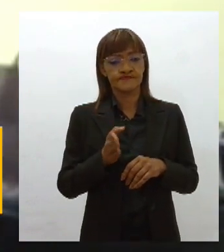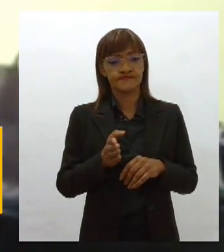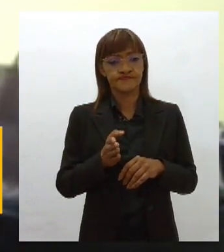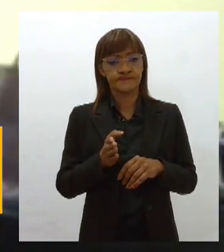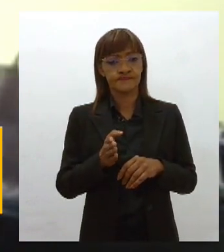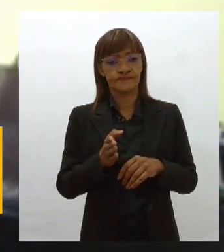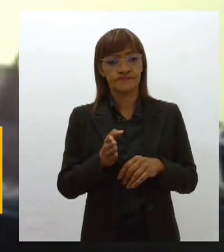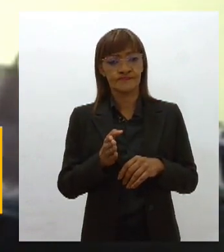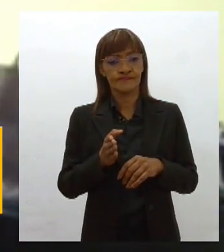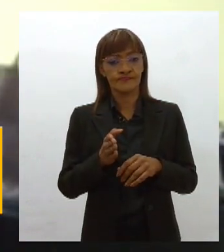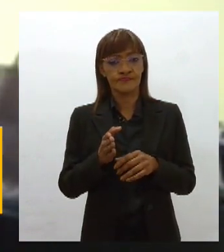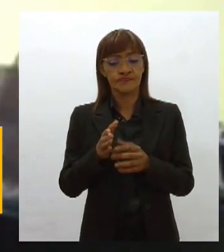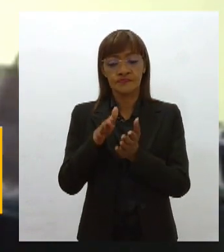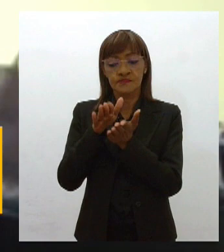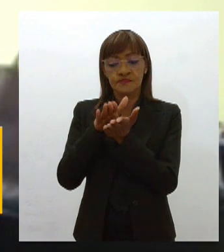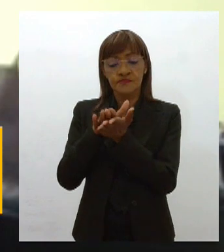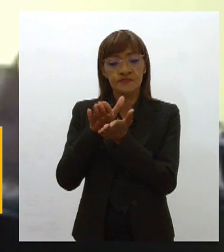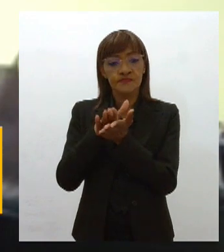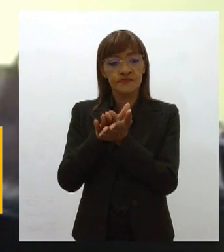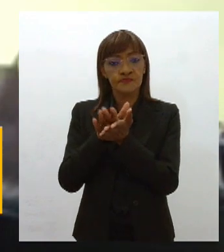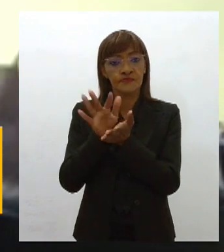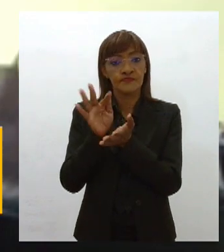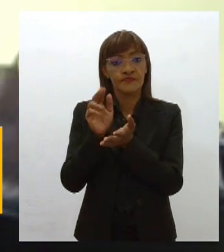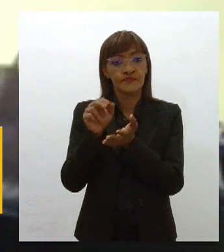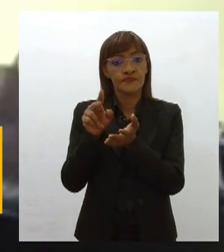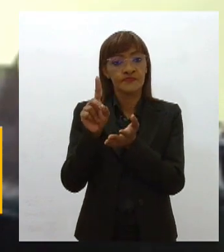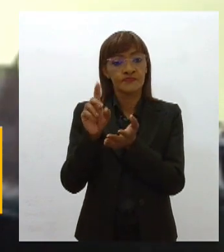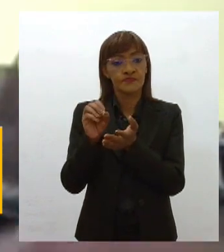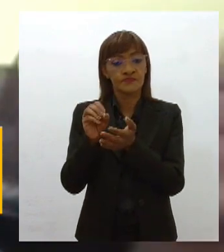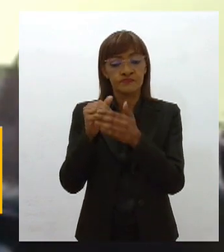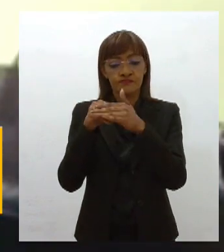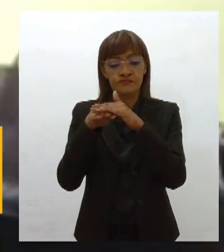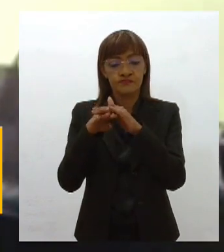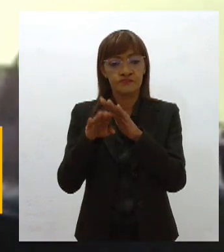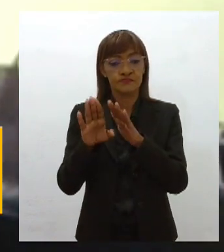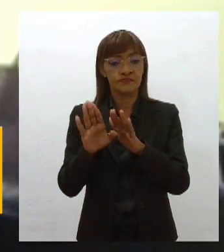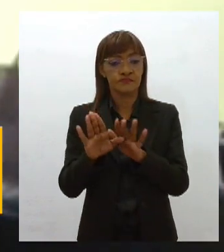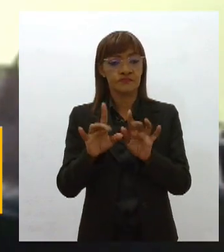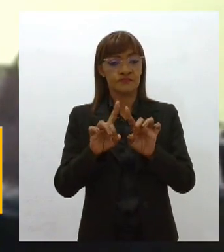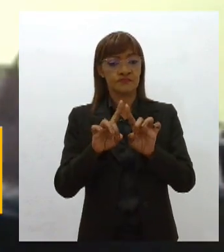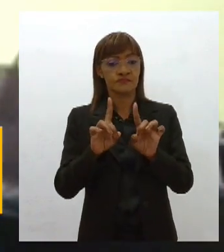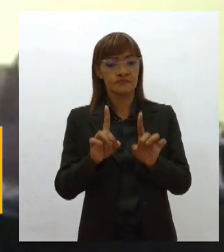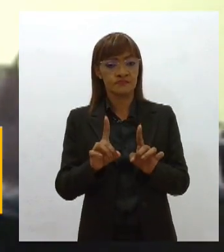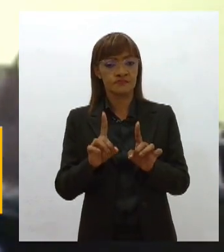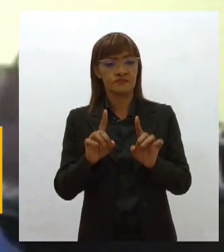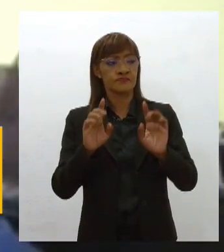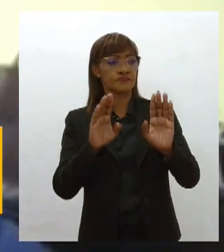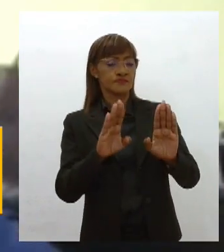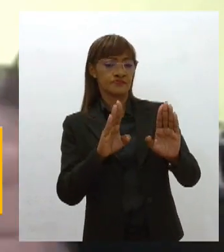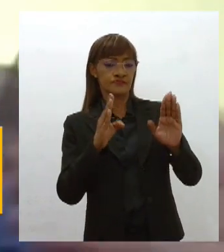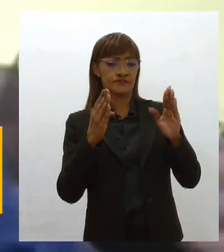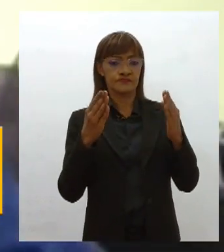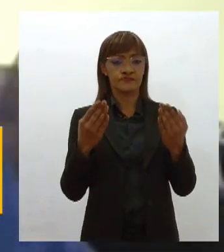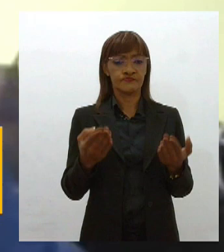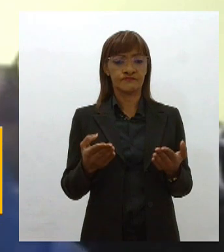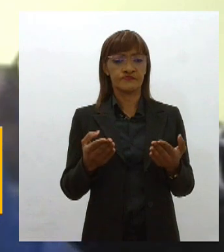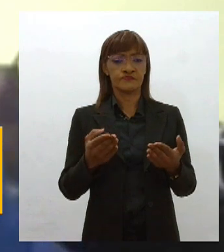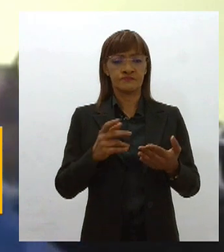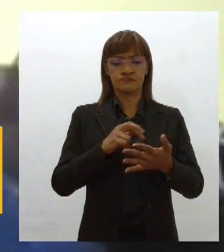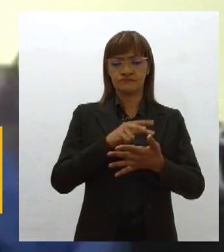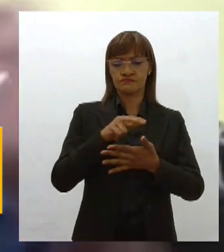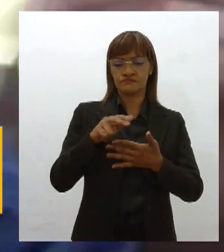reserva do fundo. Então, muitos itens da economia criativa, de festa, de comemorações, de